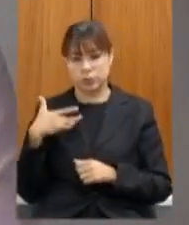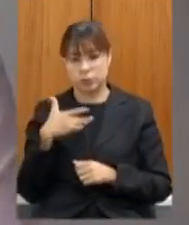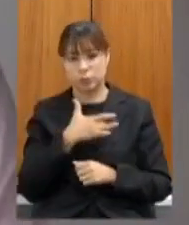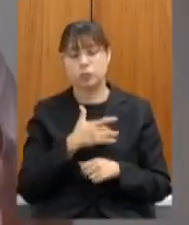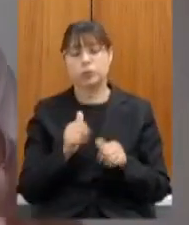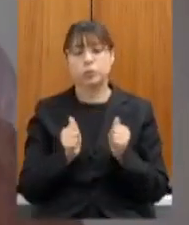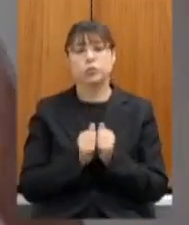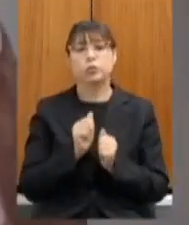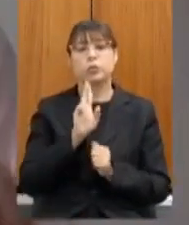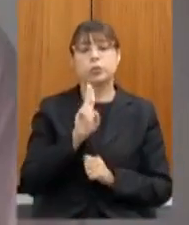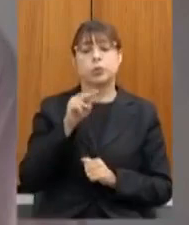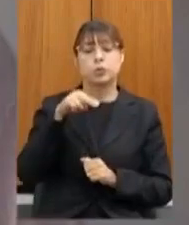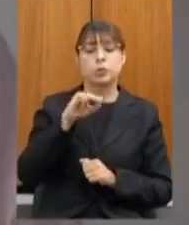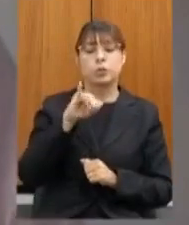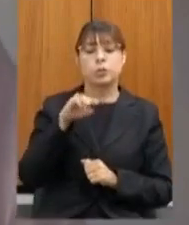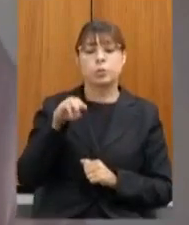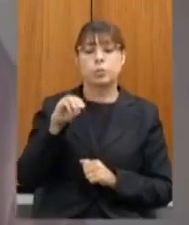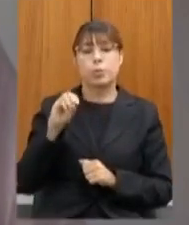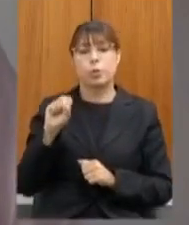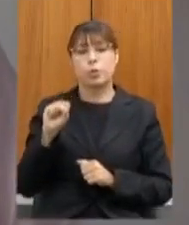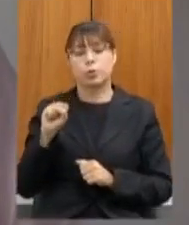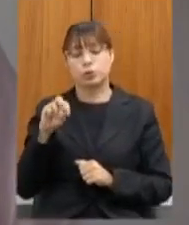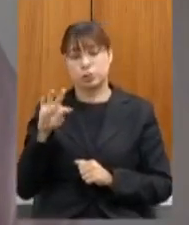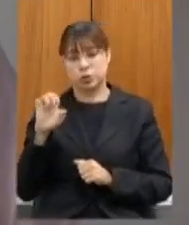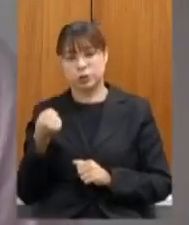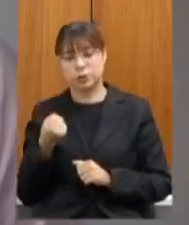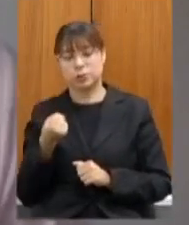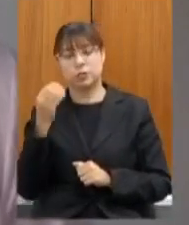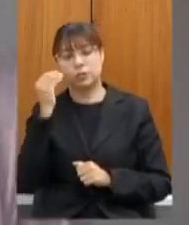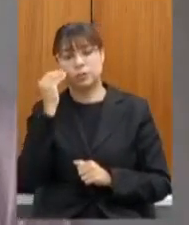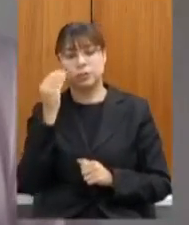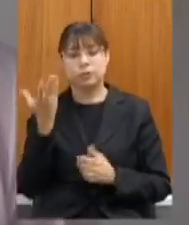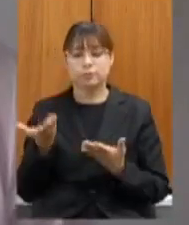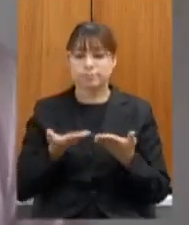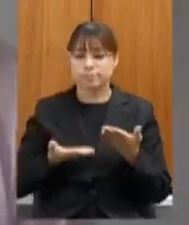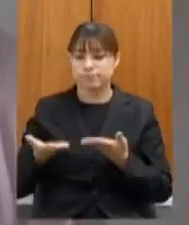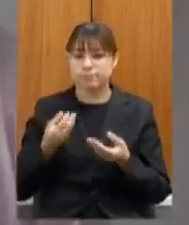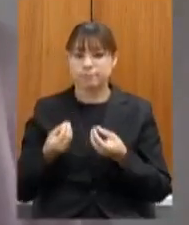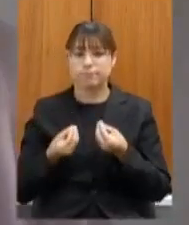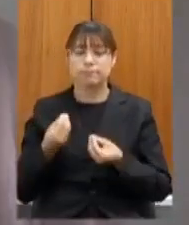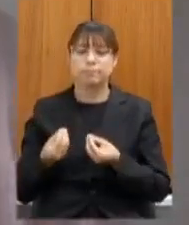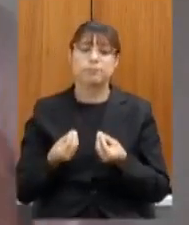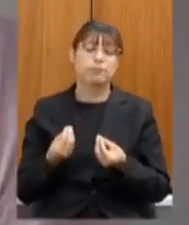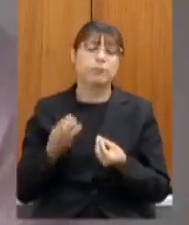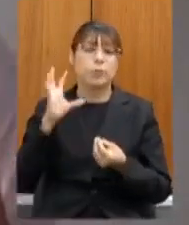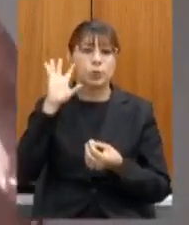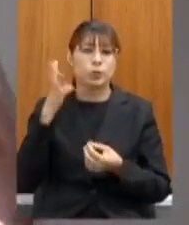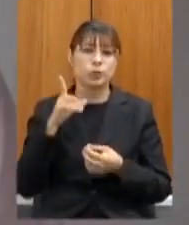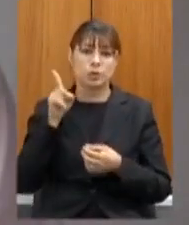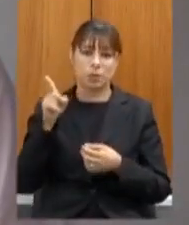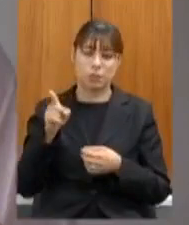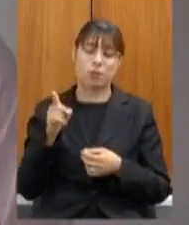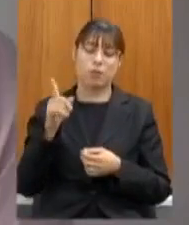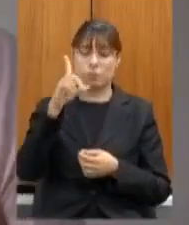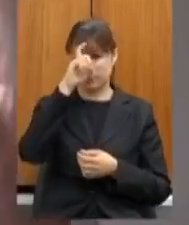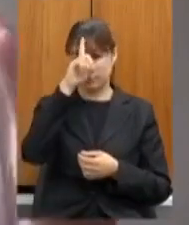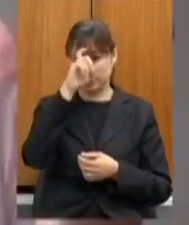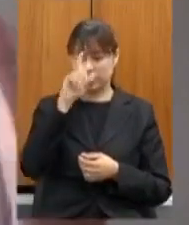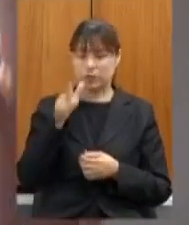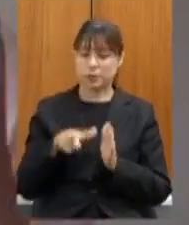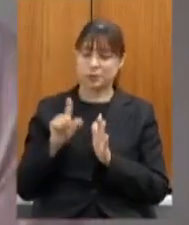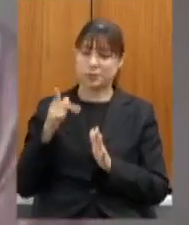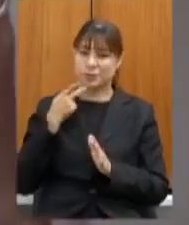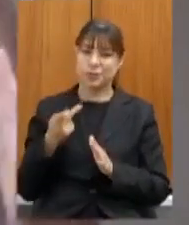com a Unimonte para conseguir viabilizar as soluções relacionadas ao hospital e foi isso que o senhor colocou fica